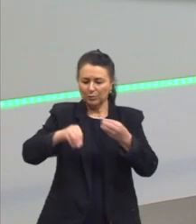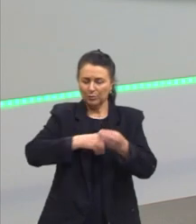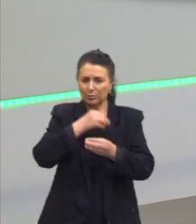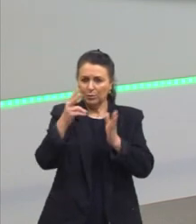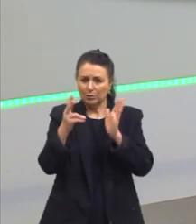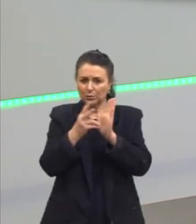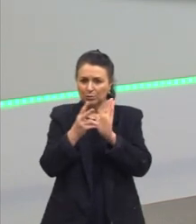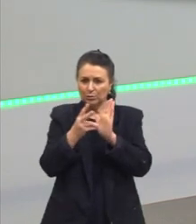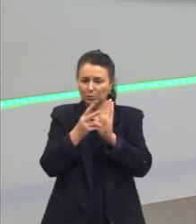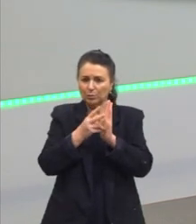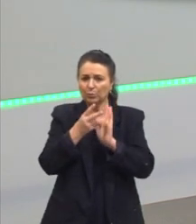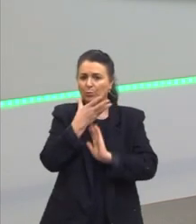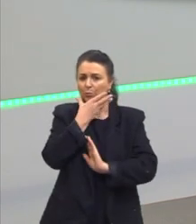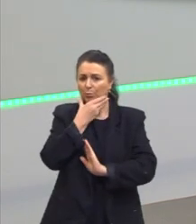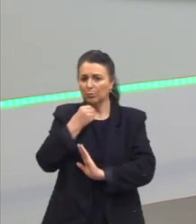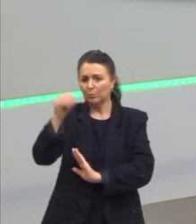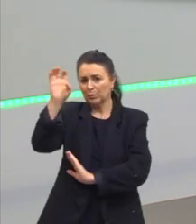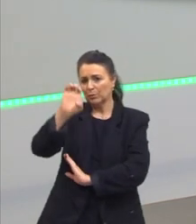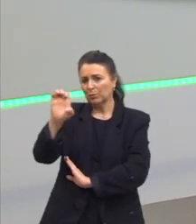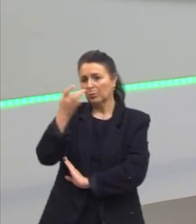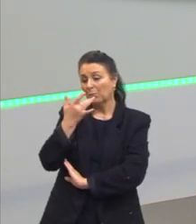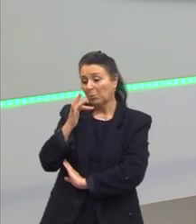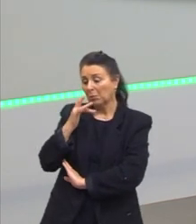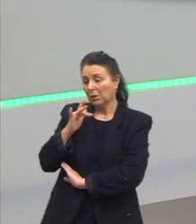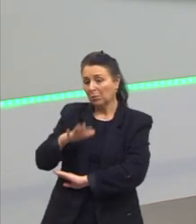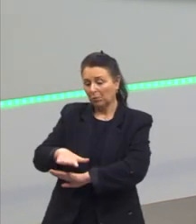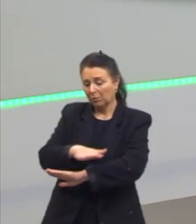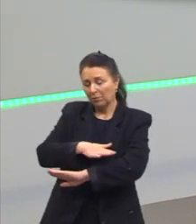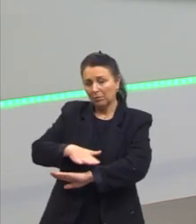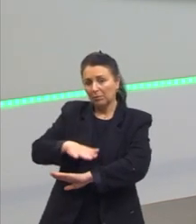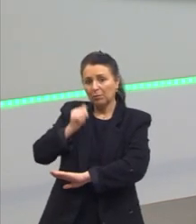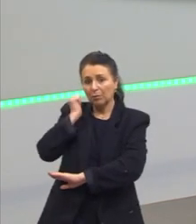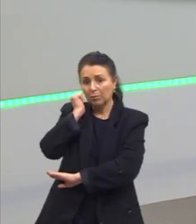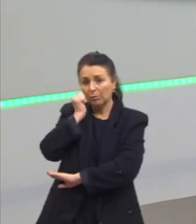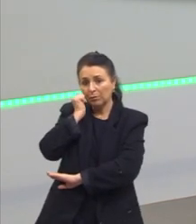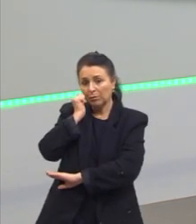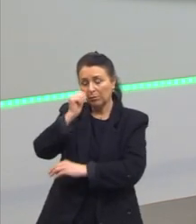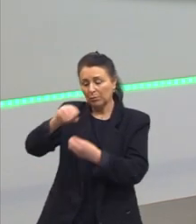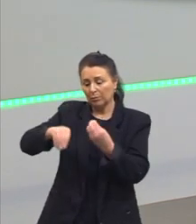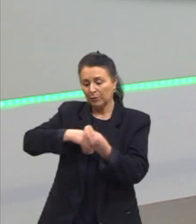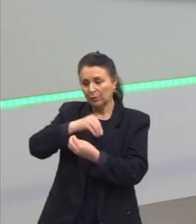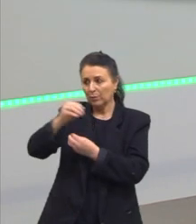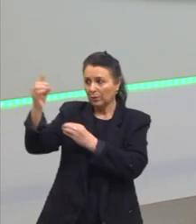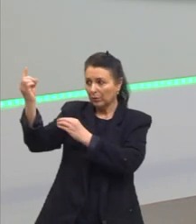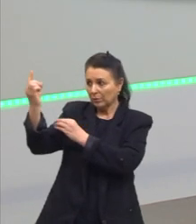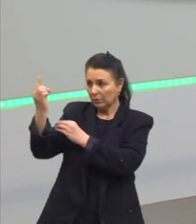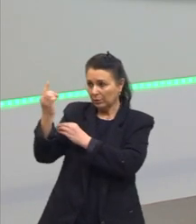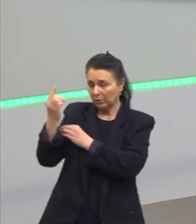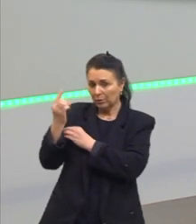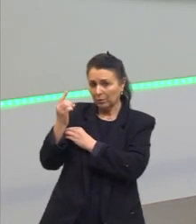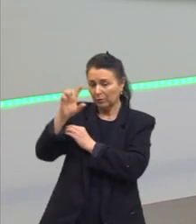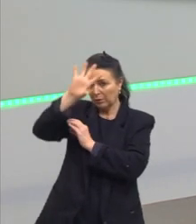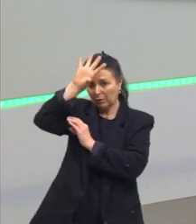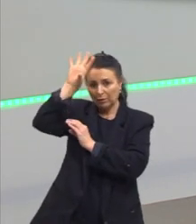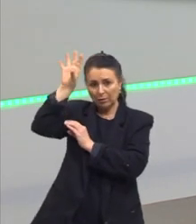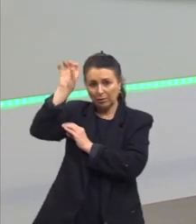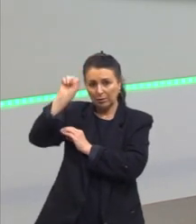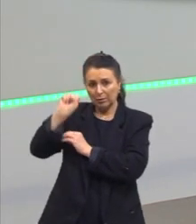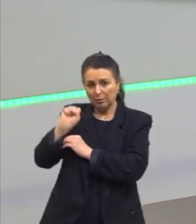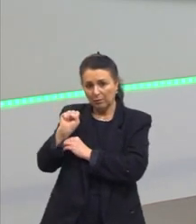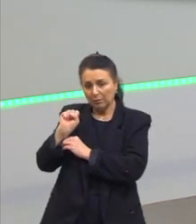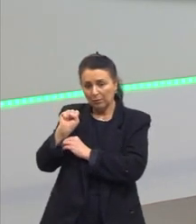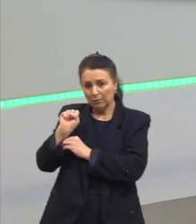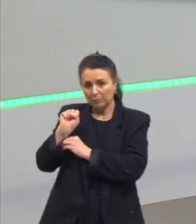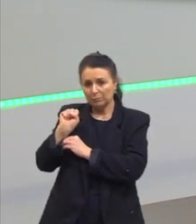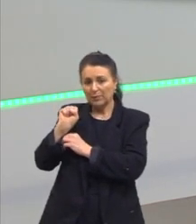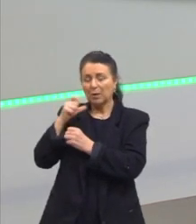do homem europeu, branco, que chega aqui, e do negro, que vem lá da África para fazer o quê? Para servir